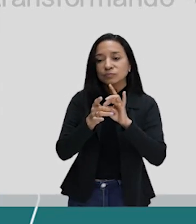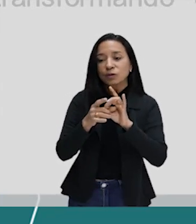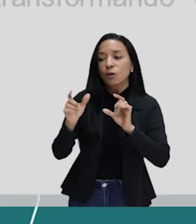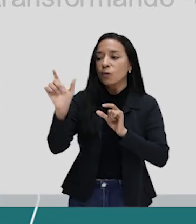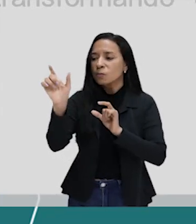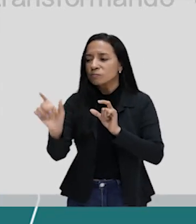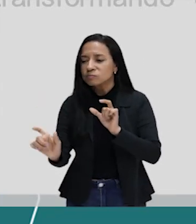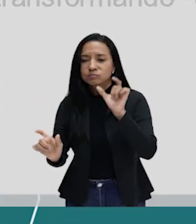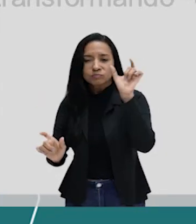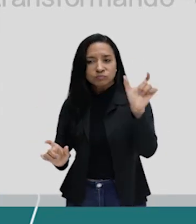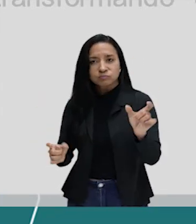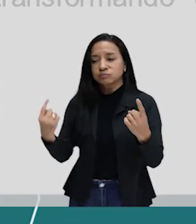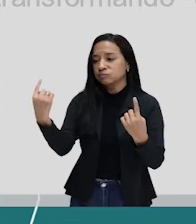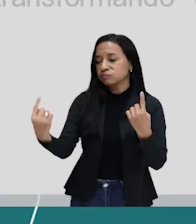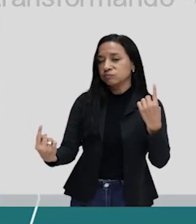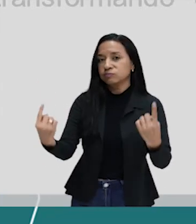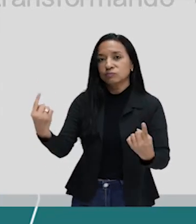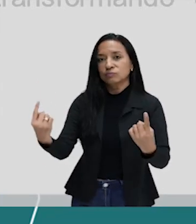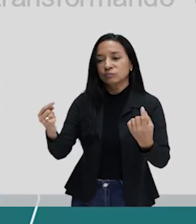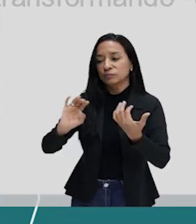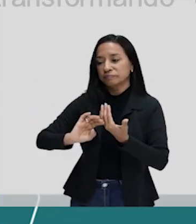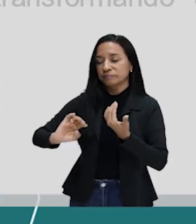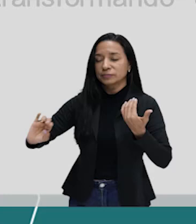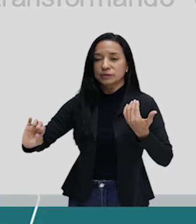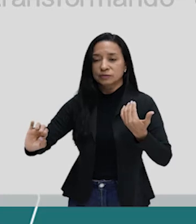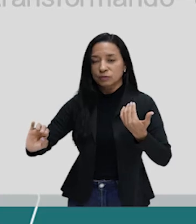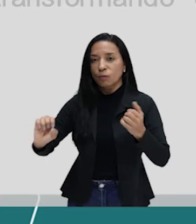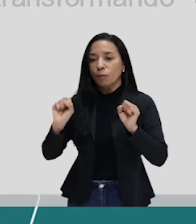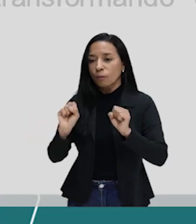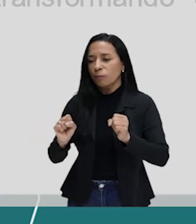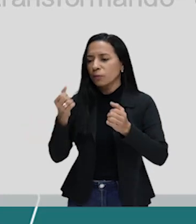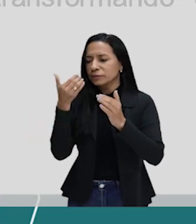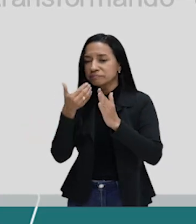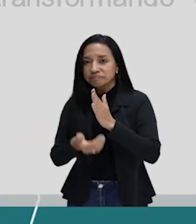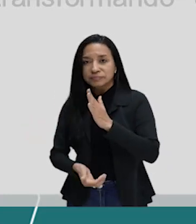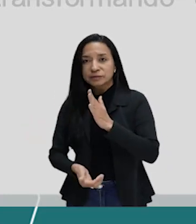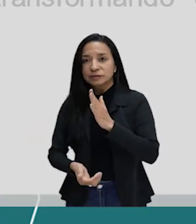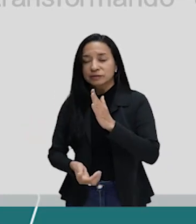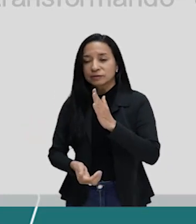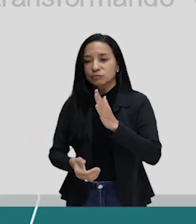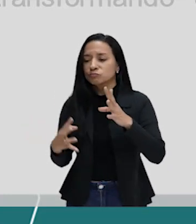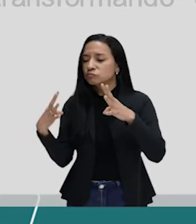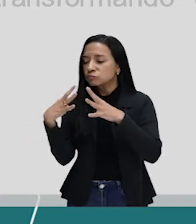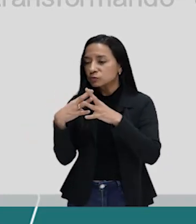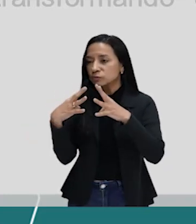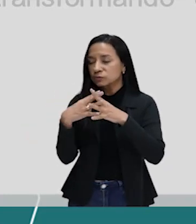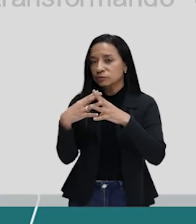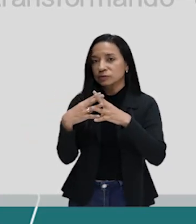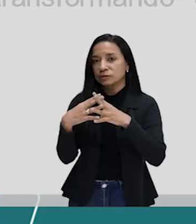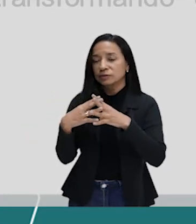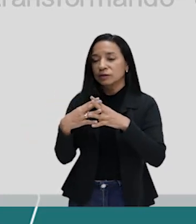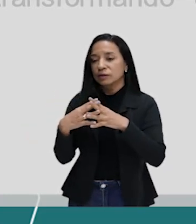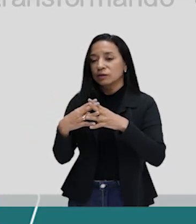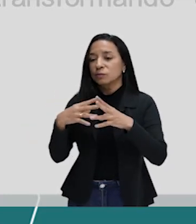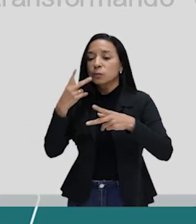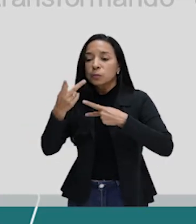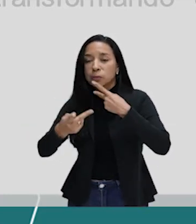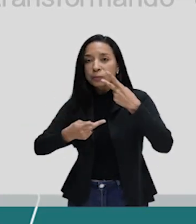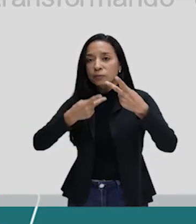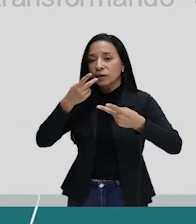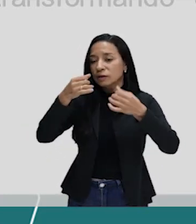de um ou só do outro. Eu posso me perder. Então, quando eu falo de linguagem e persuasão,